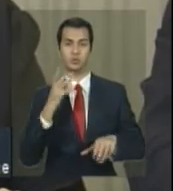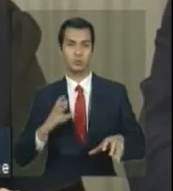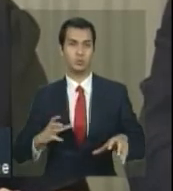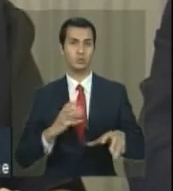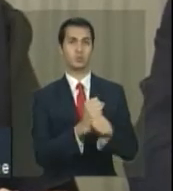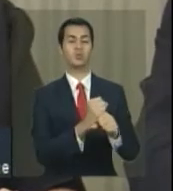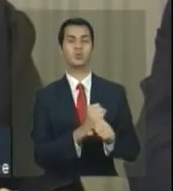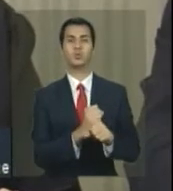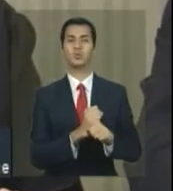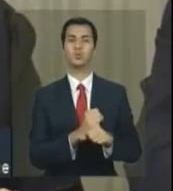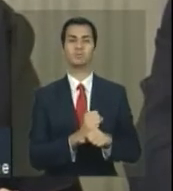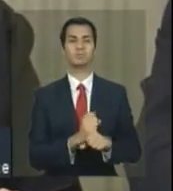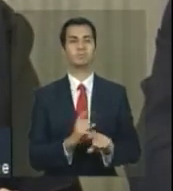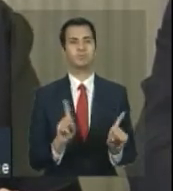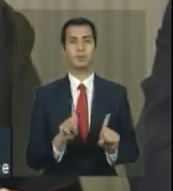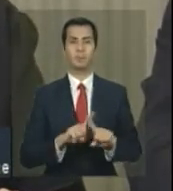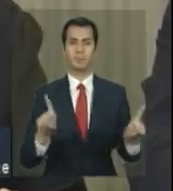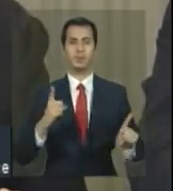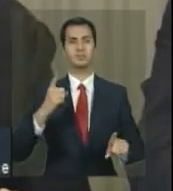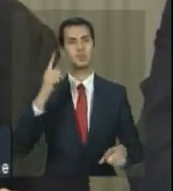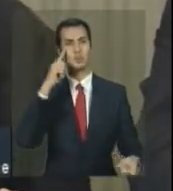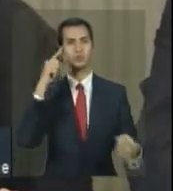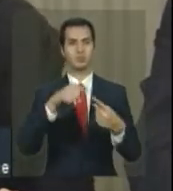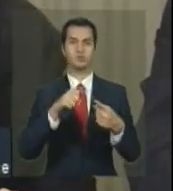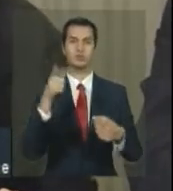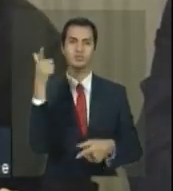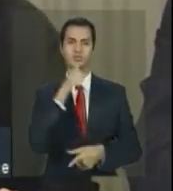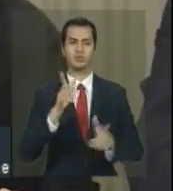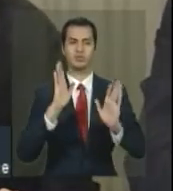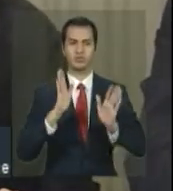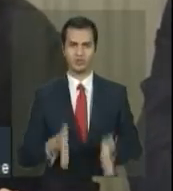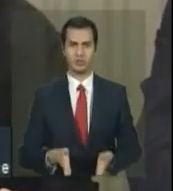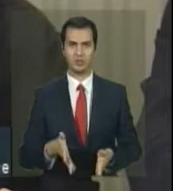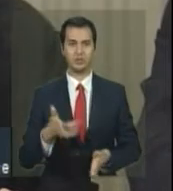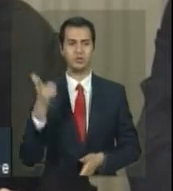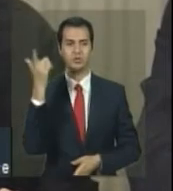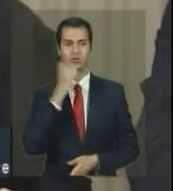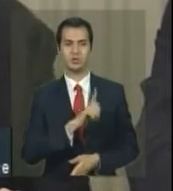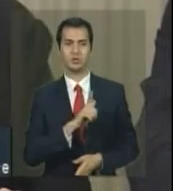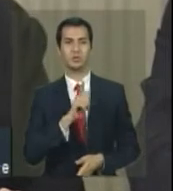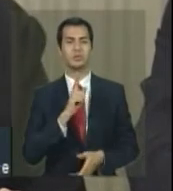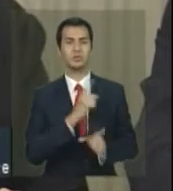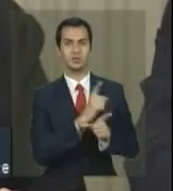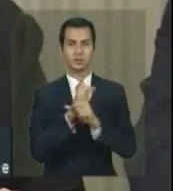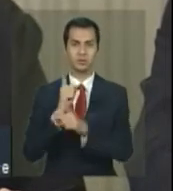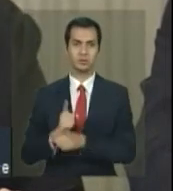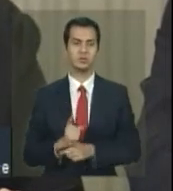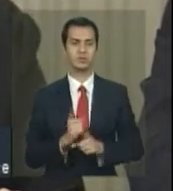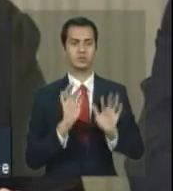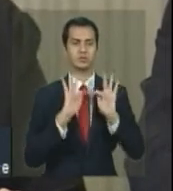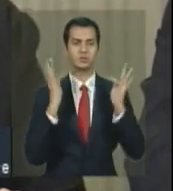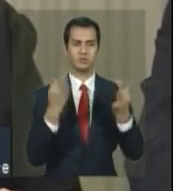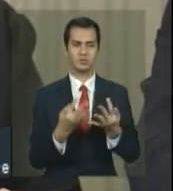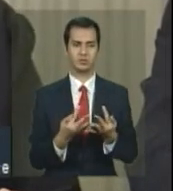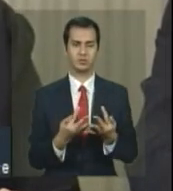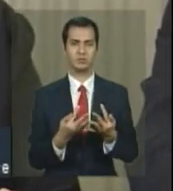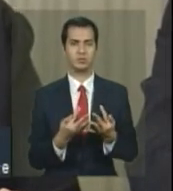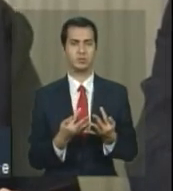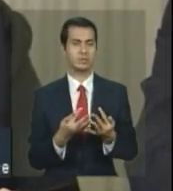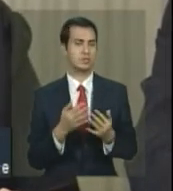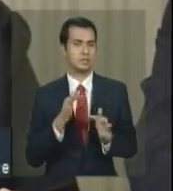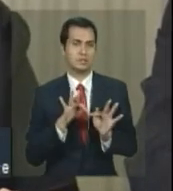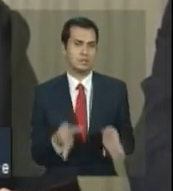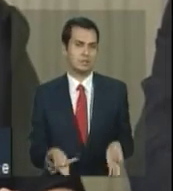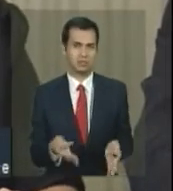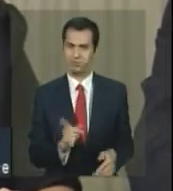mas nós conseguimos atingir nossa meta, que era identificar as famílias, que não é uma coisa simples,